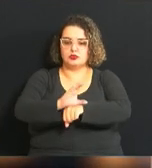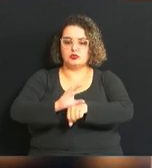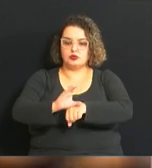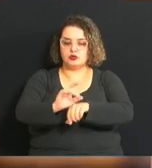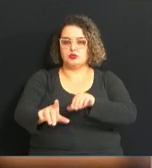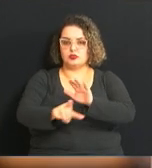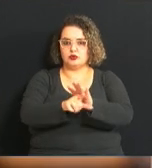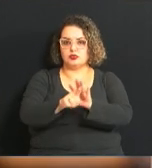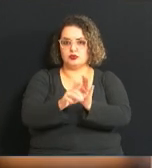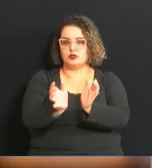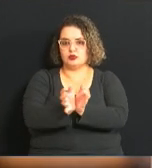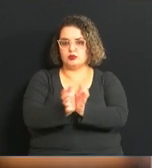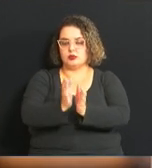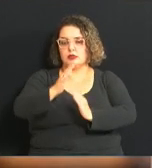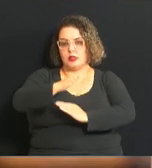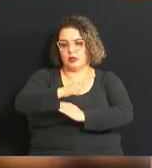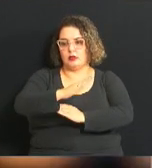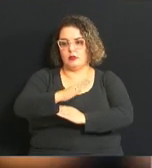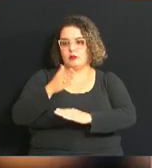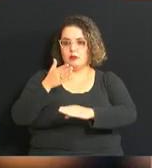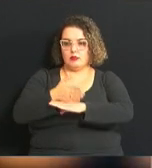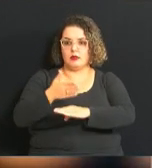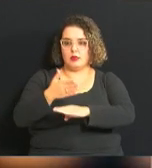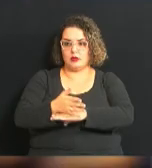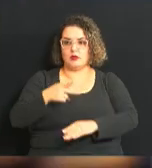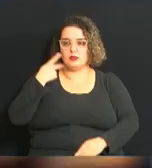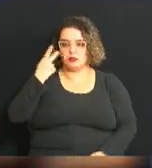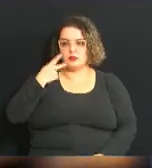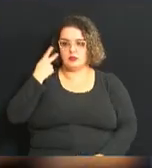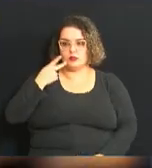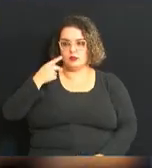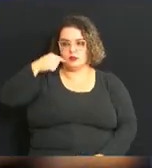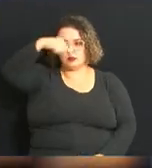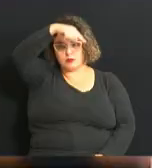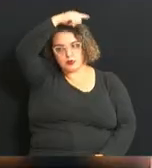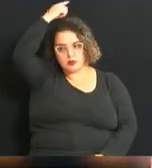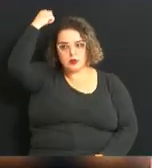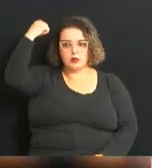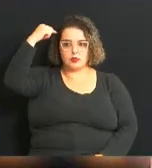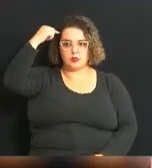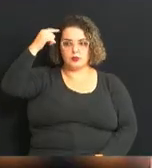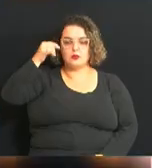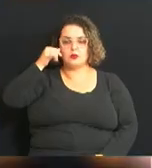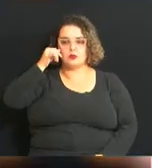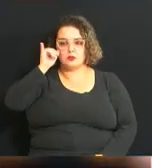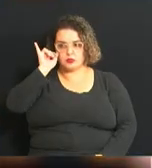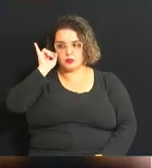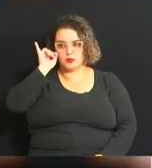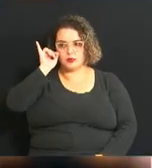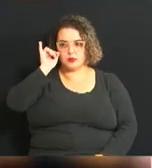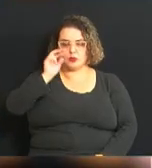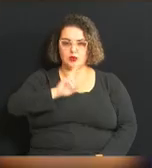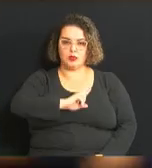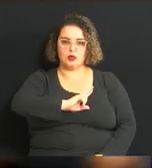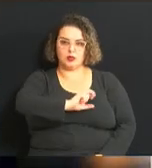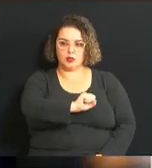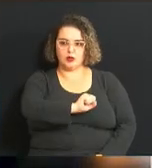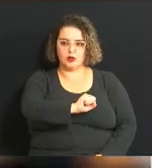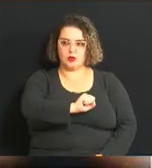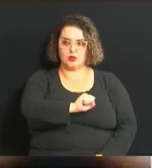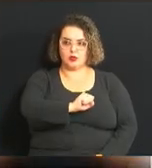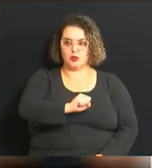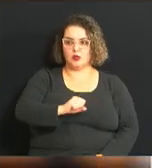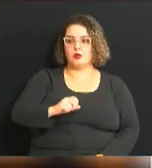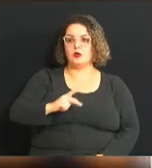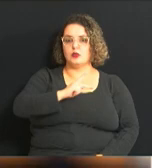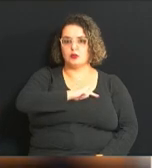Legalidade da Câmara. Participaram os vereadores Paulo Gaspar, Paulo Búfalo e Luiz Rossini, além do